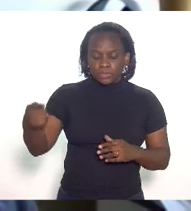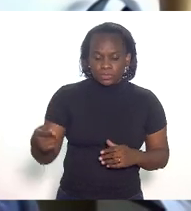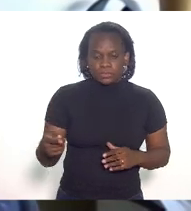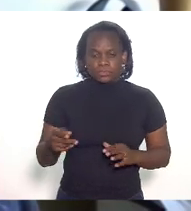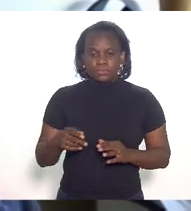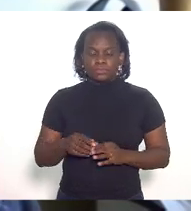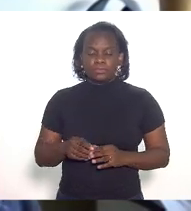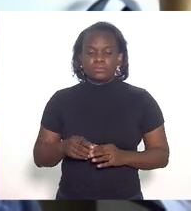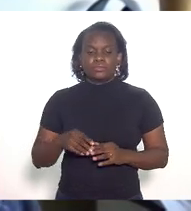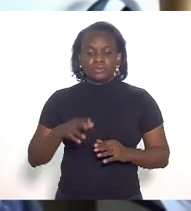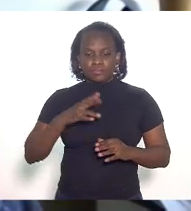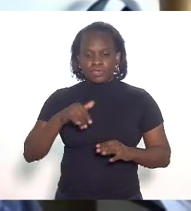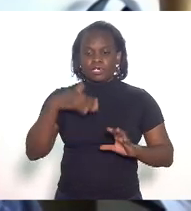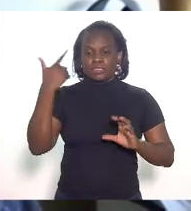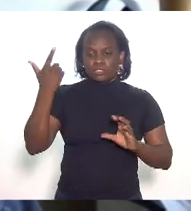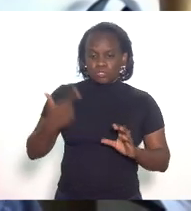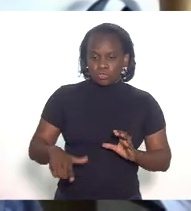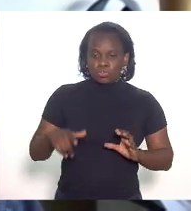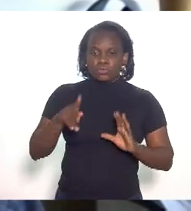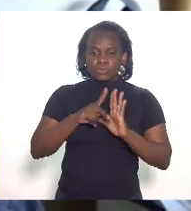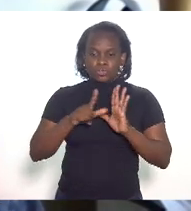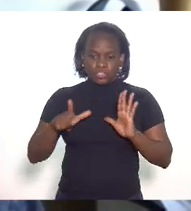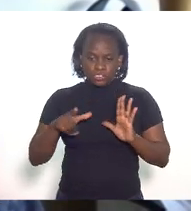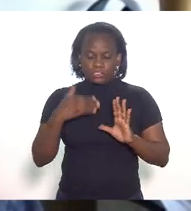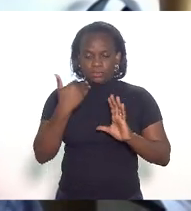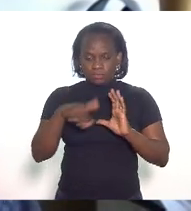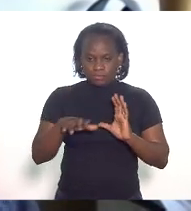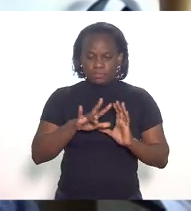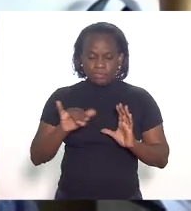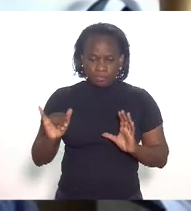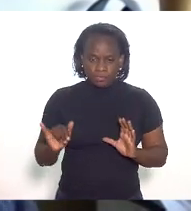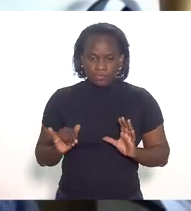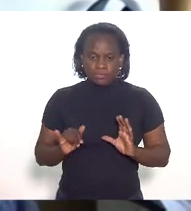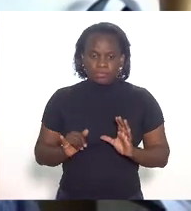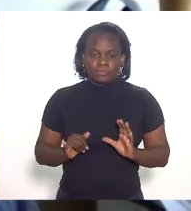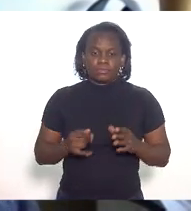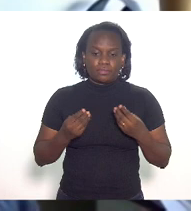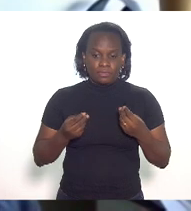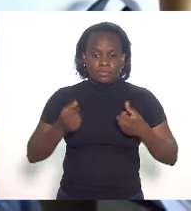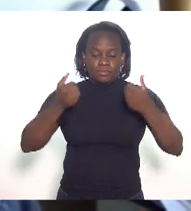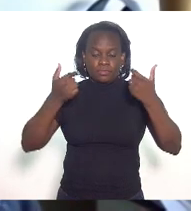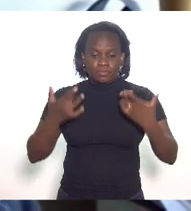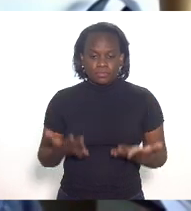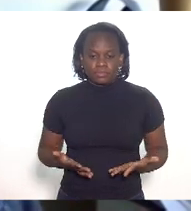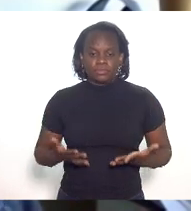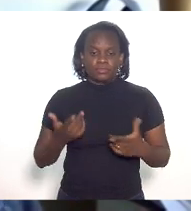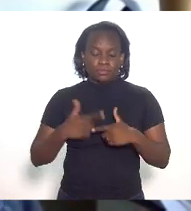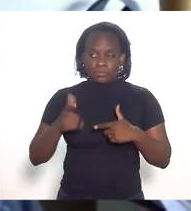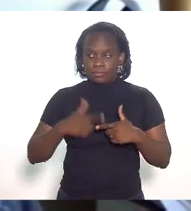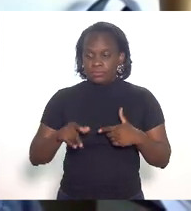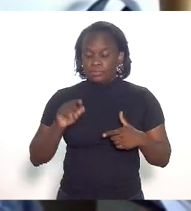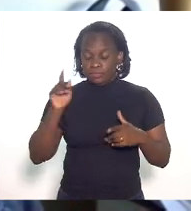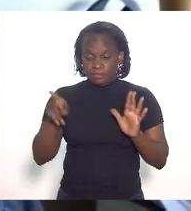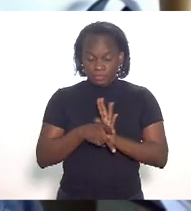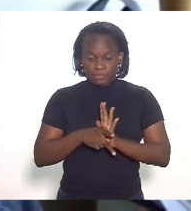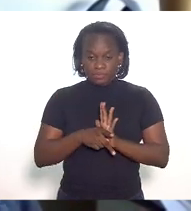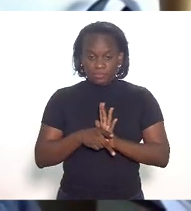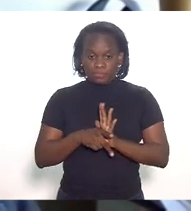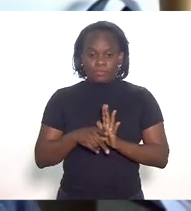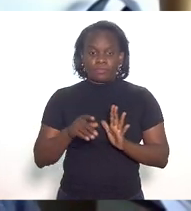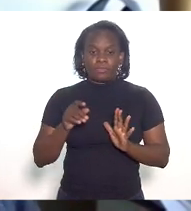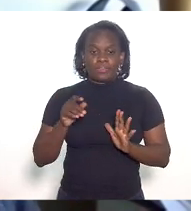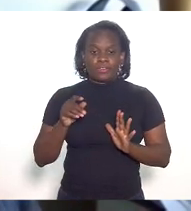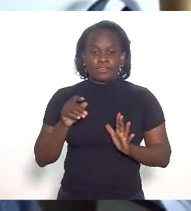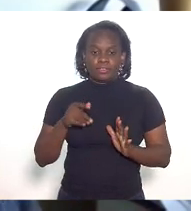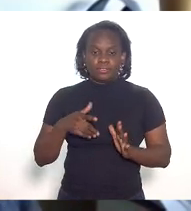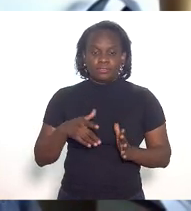mandar um outro projeto de lei para tratar da questão especificamente do